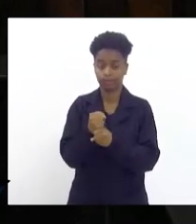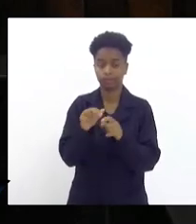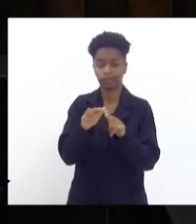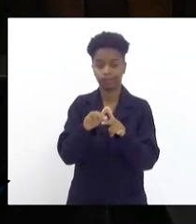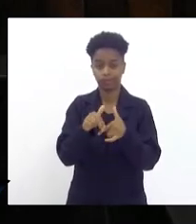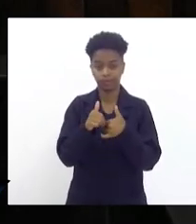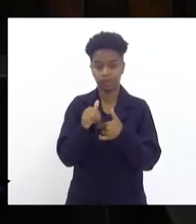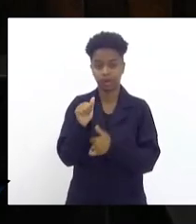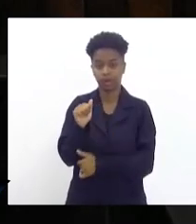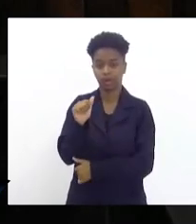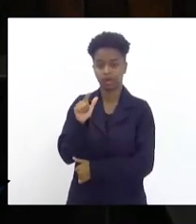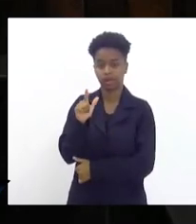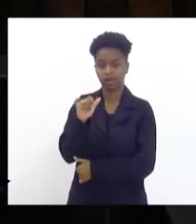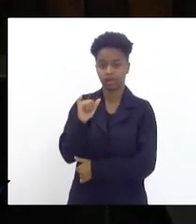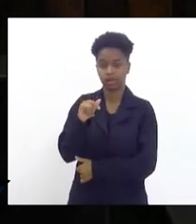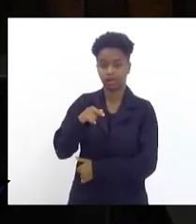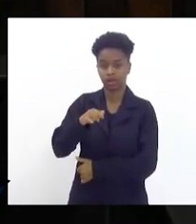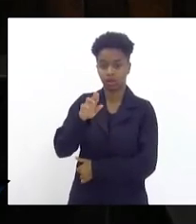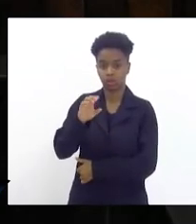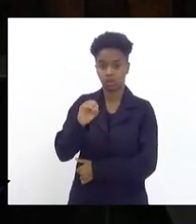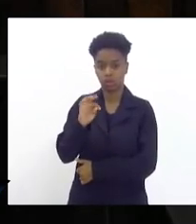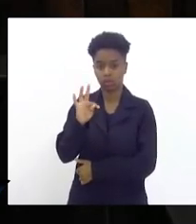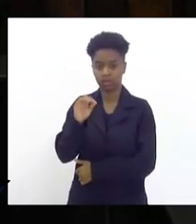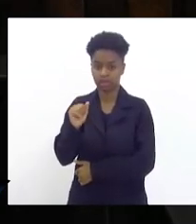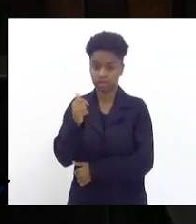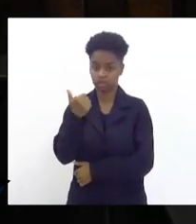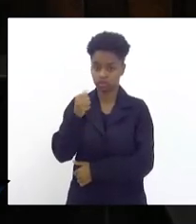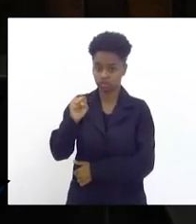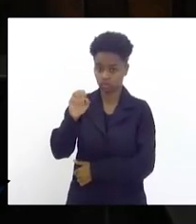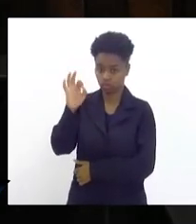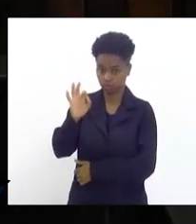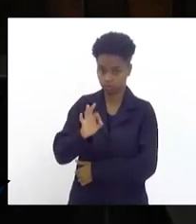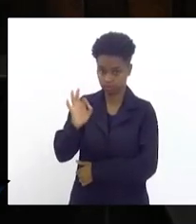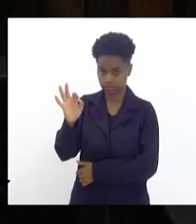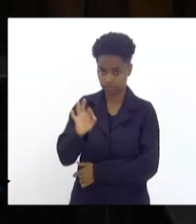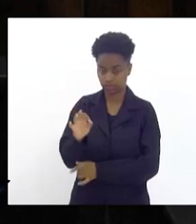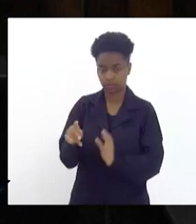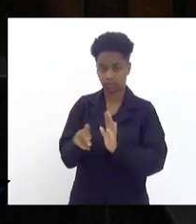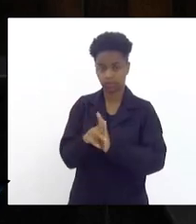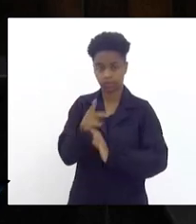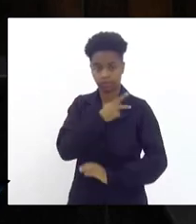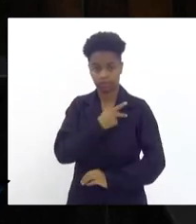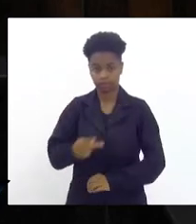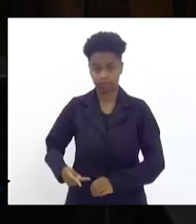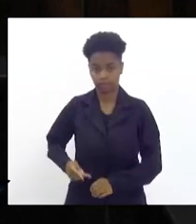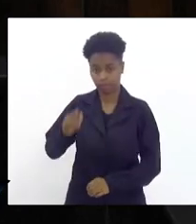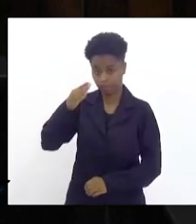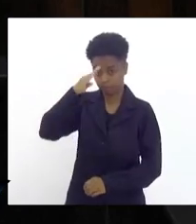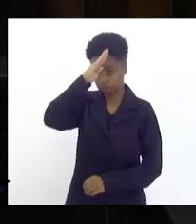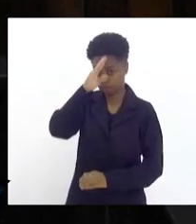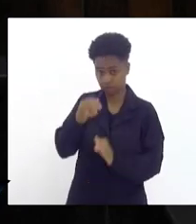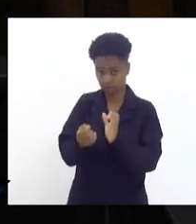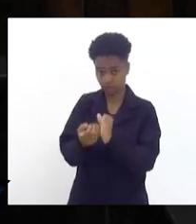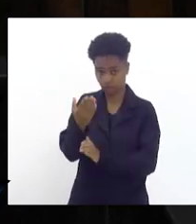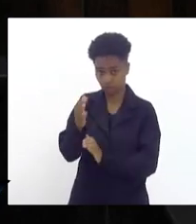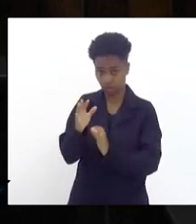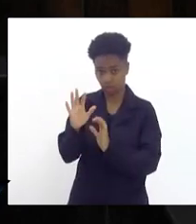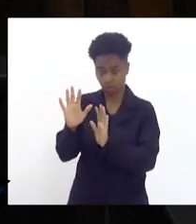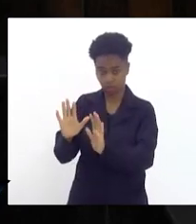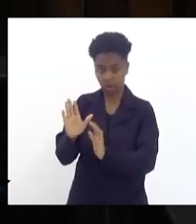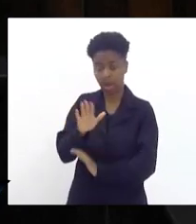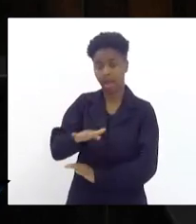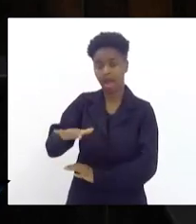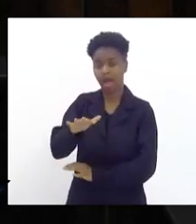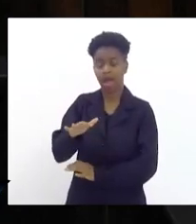causa das alíquotas de 18% que o presidente Bolsonaro instituiu para energia,